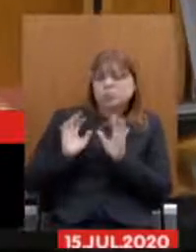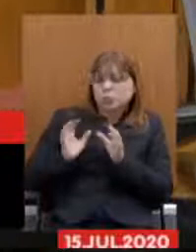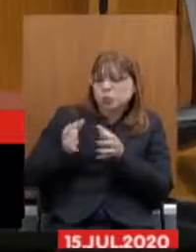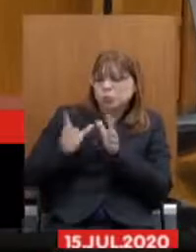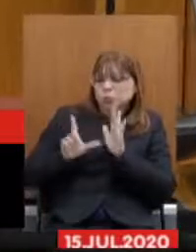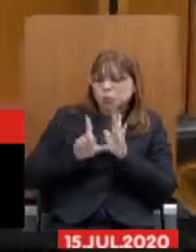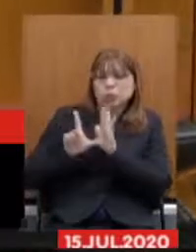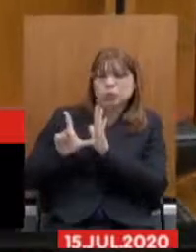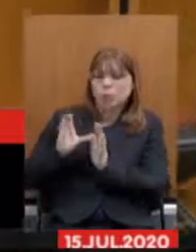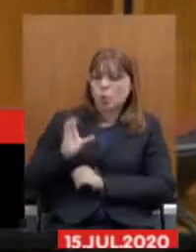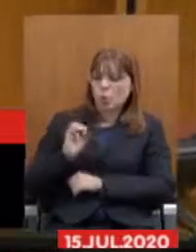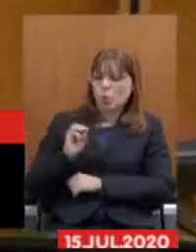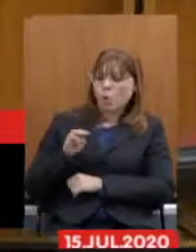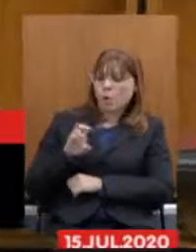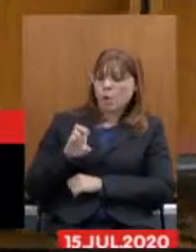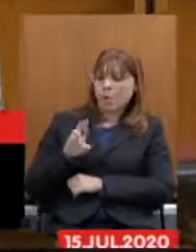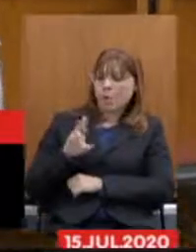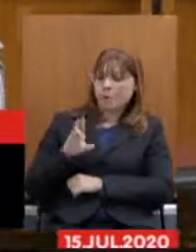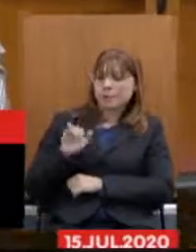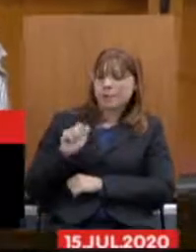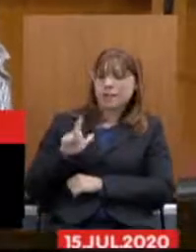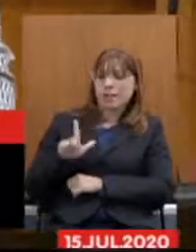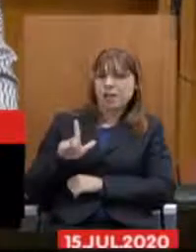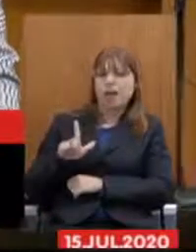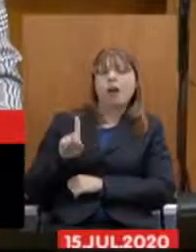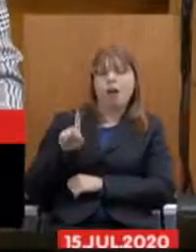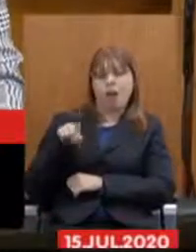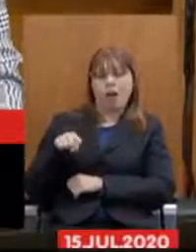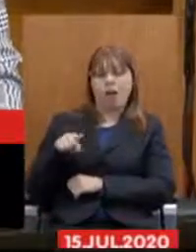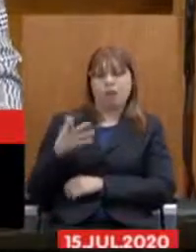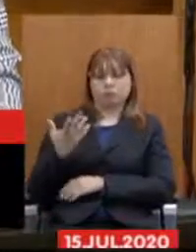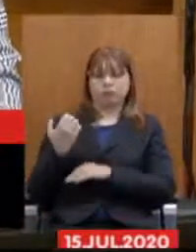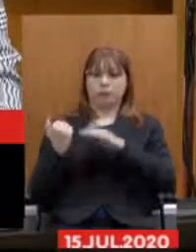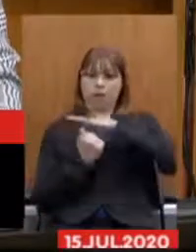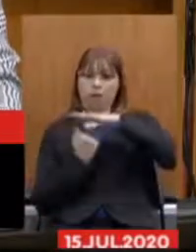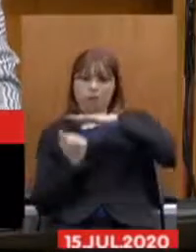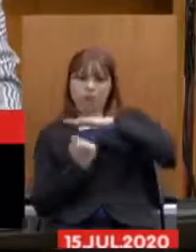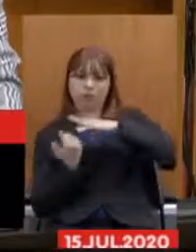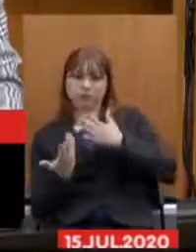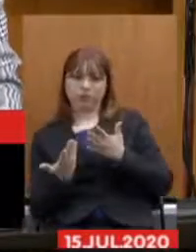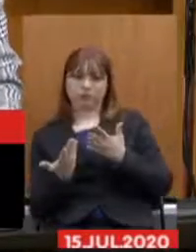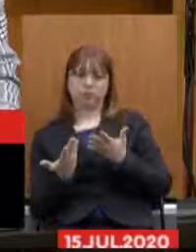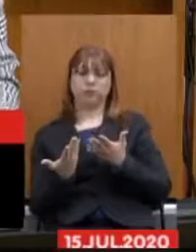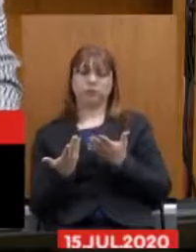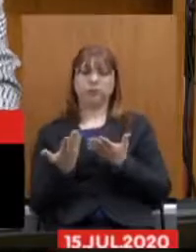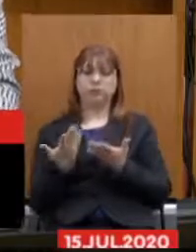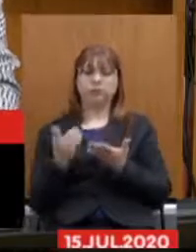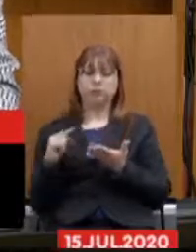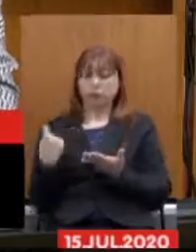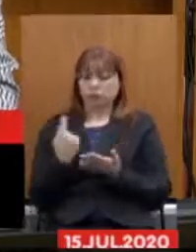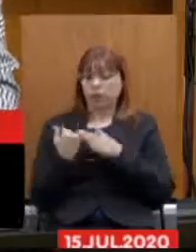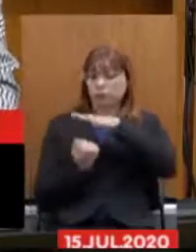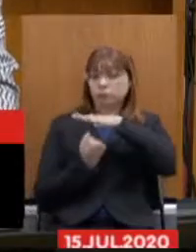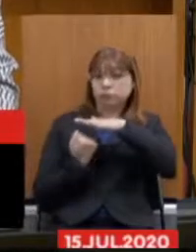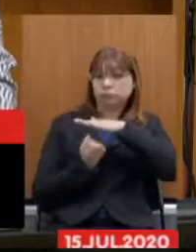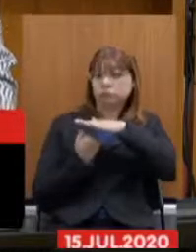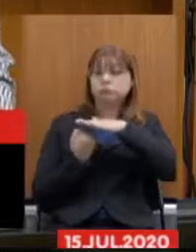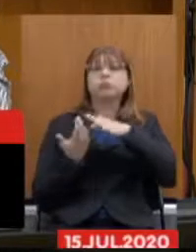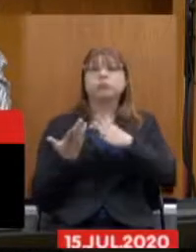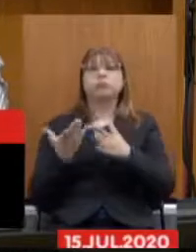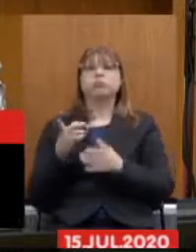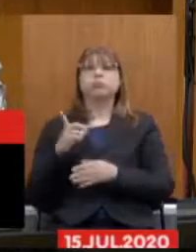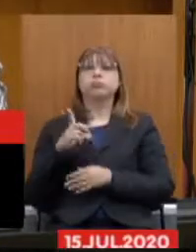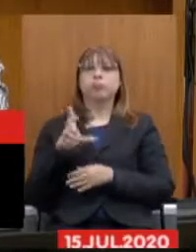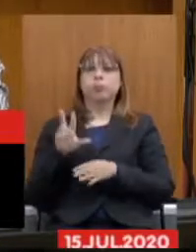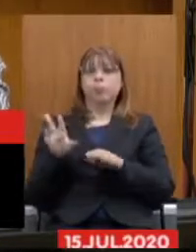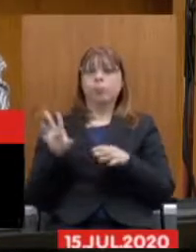Junta Comercial, ela é uma autarquia e a gente, por ser uma autarquia, ela tem receita